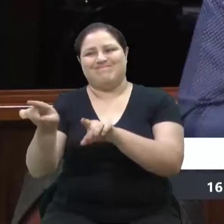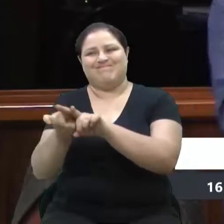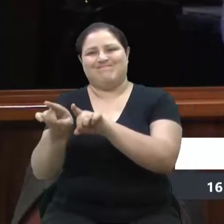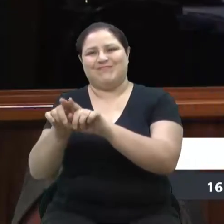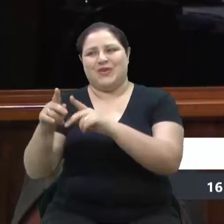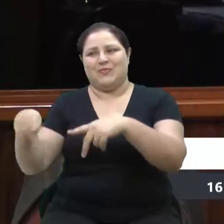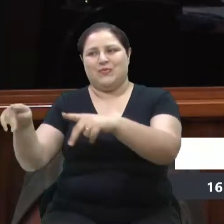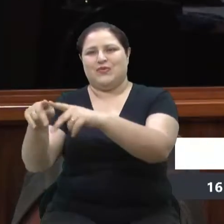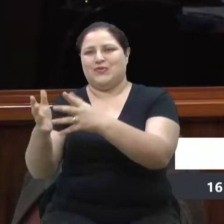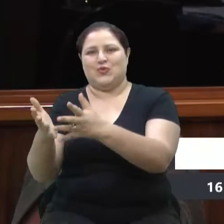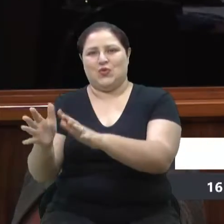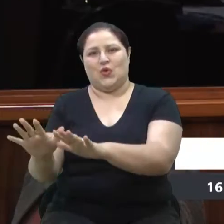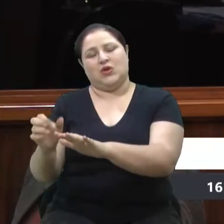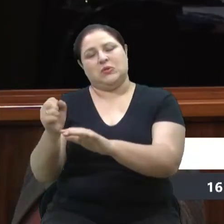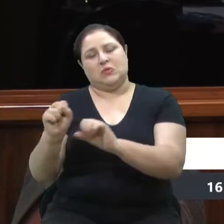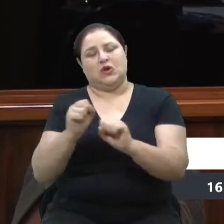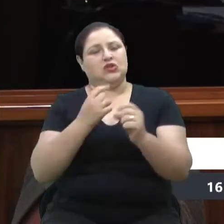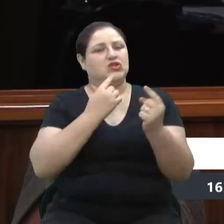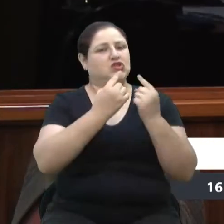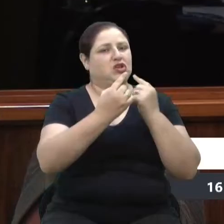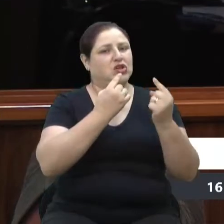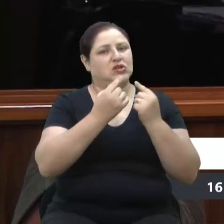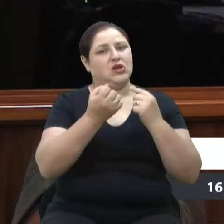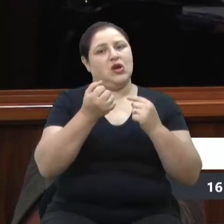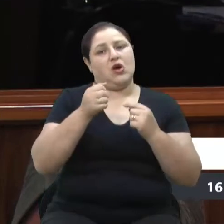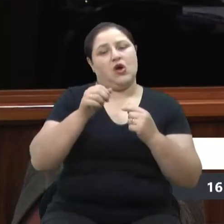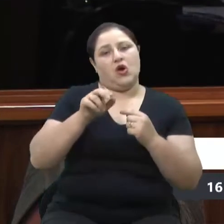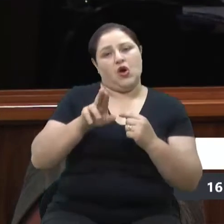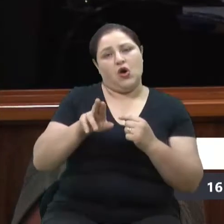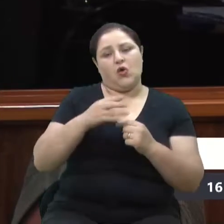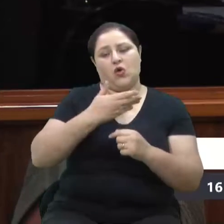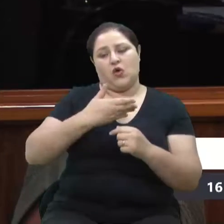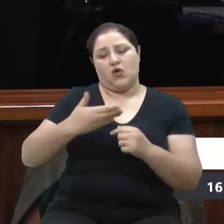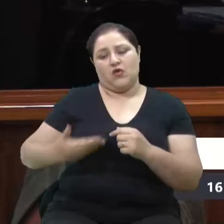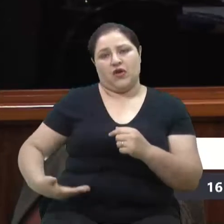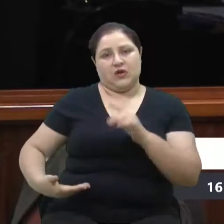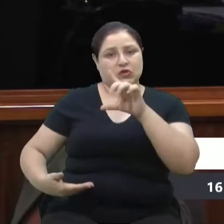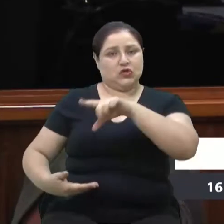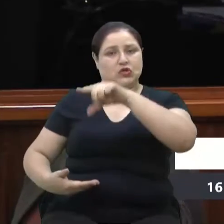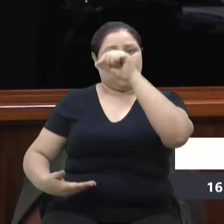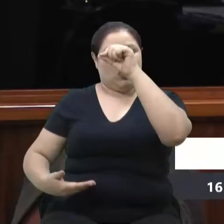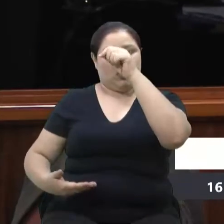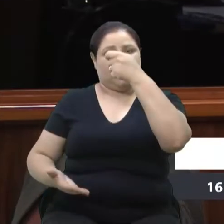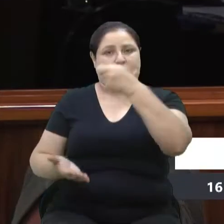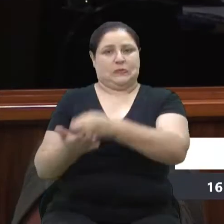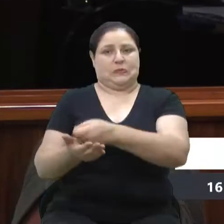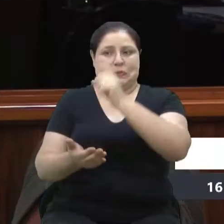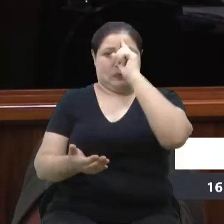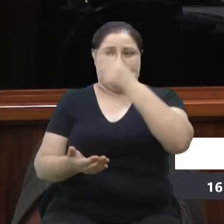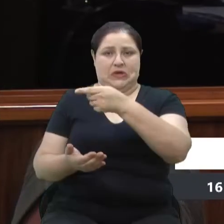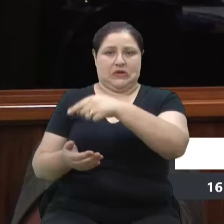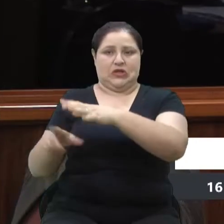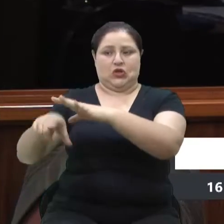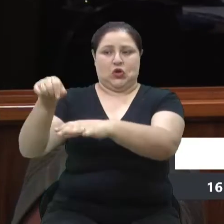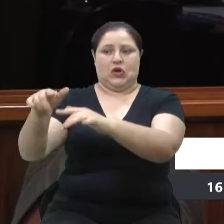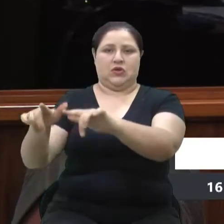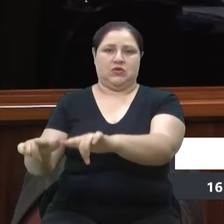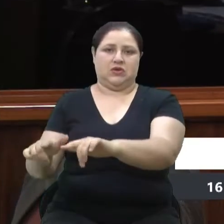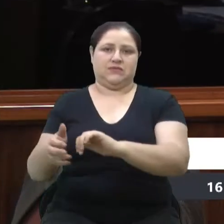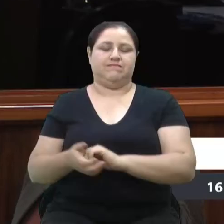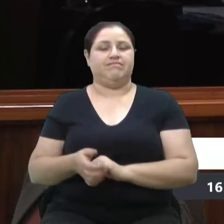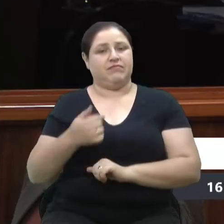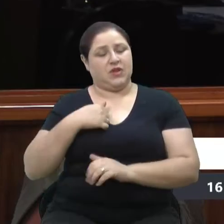sem diálogo, e o governo fazer por imposição. Define que é lá e arca com as consequências. Eu sigo acreditando no